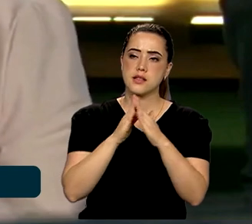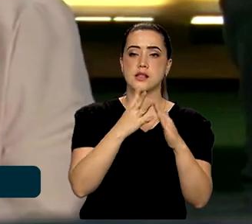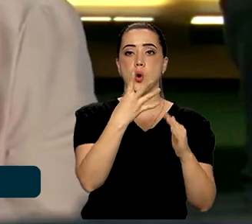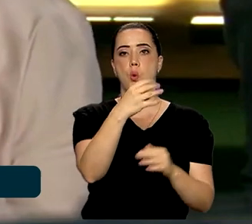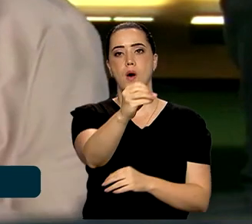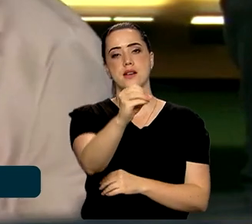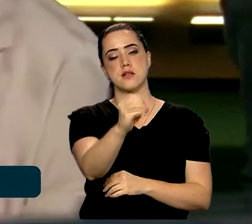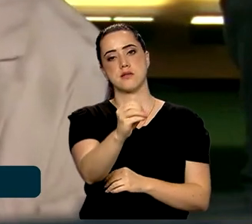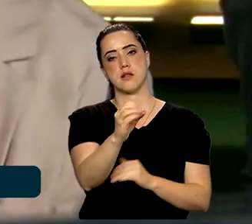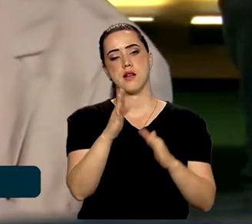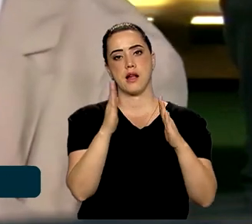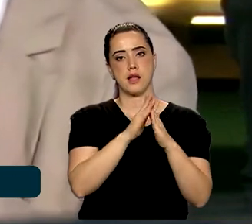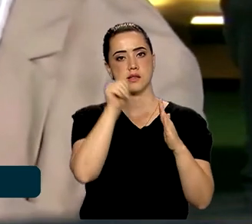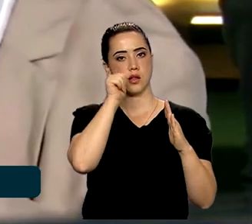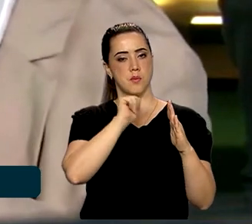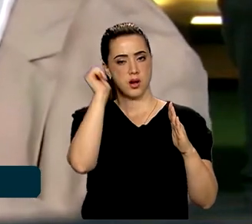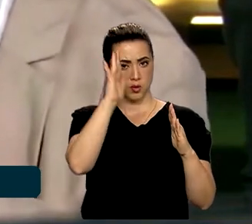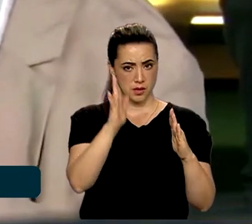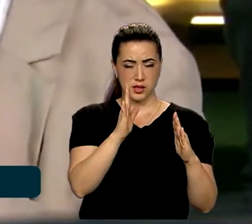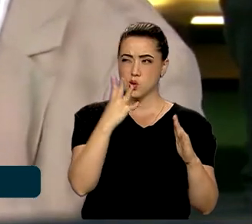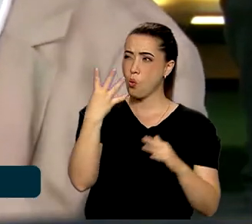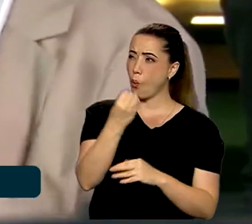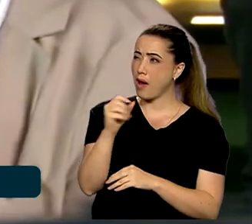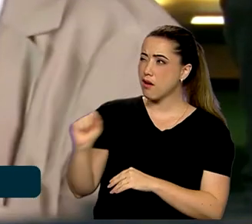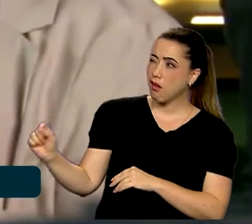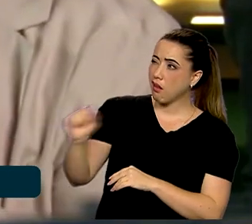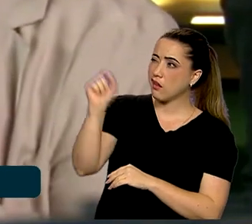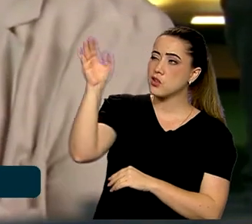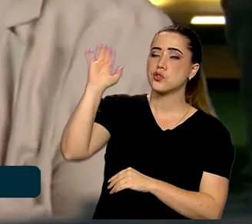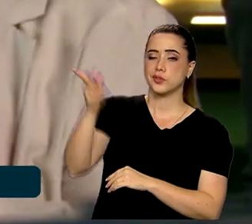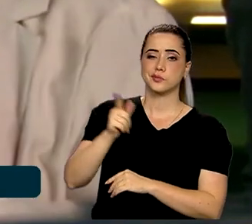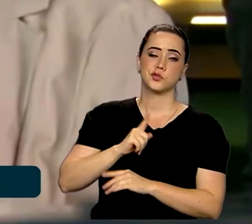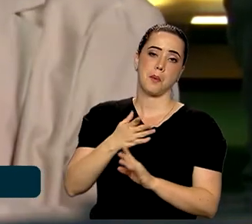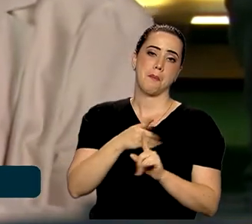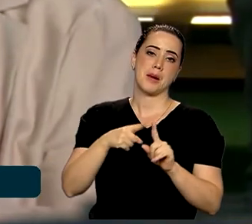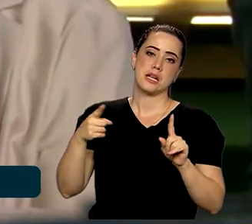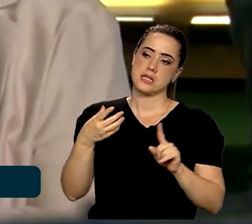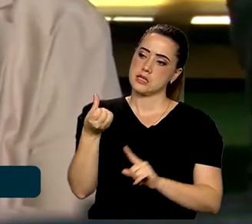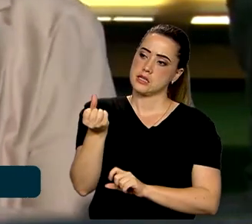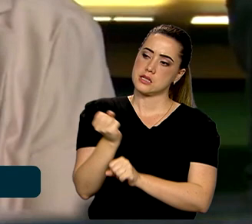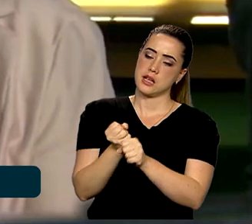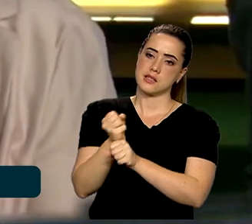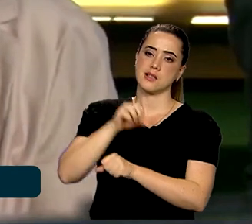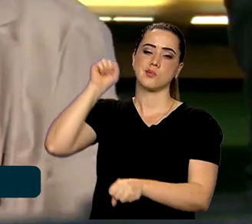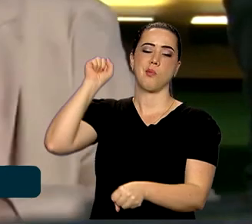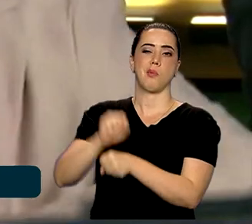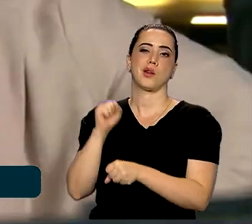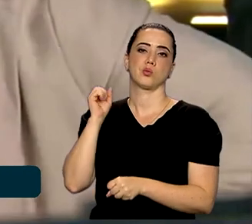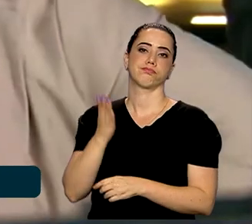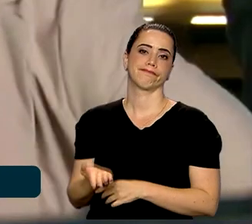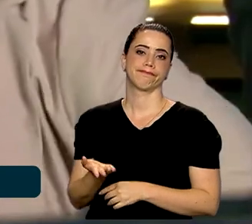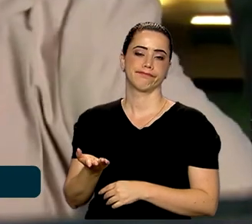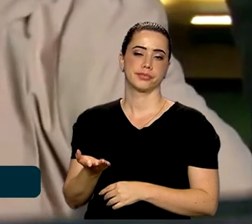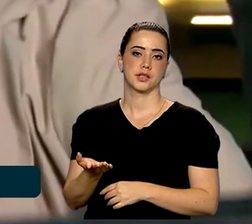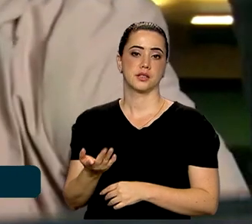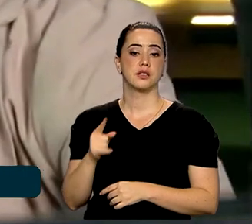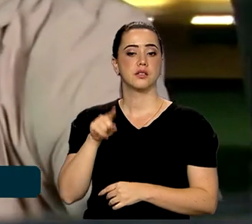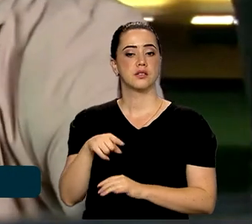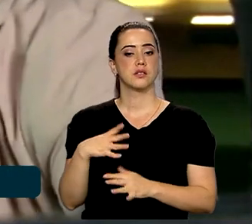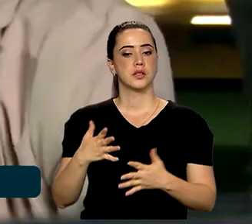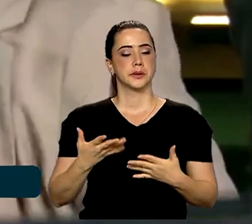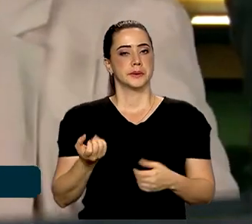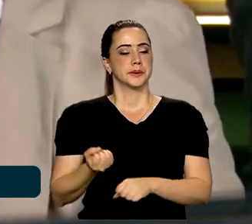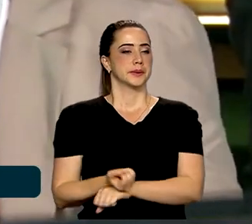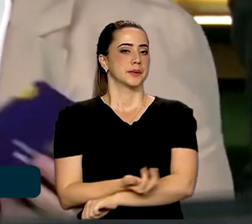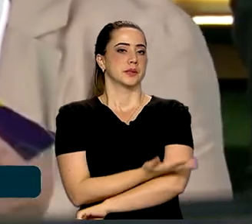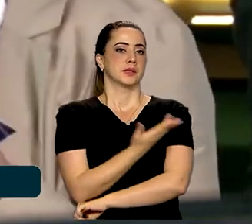anunciamos agora, já era para estar todas sendo implementadas. E o governo anterior paralisou tudo. E que emoção não